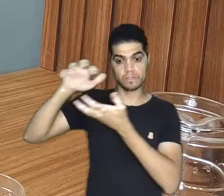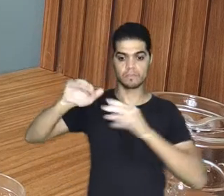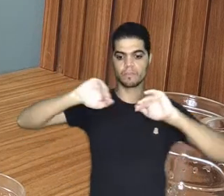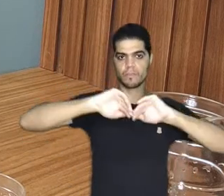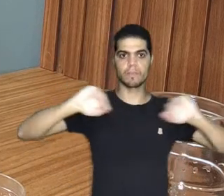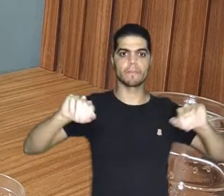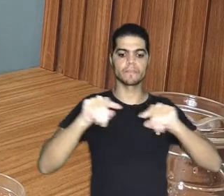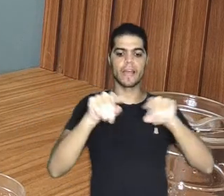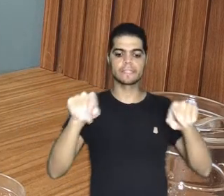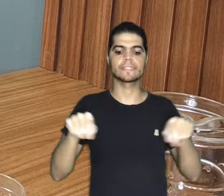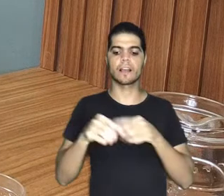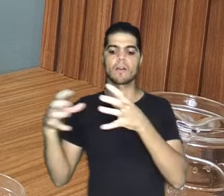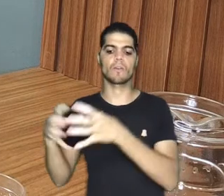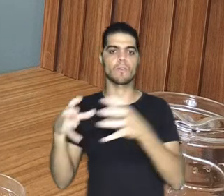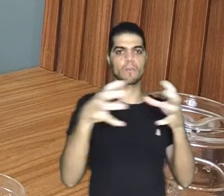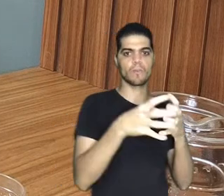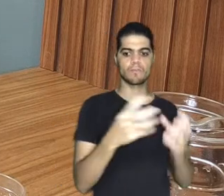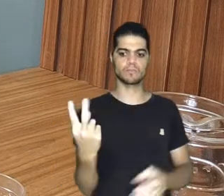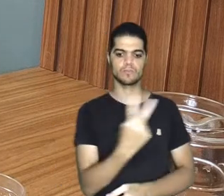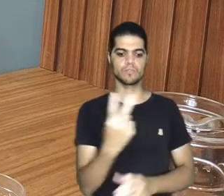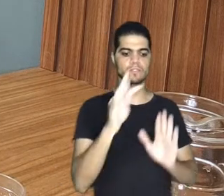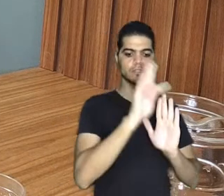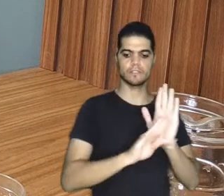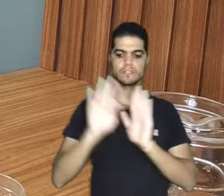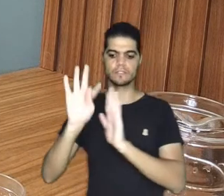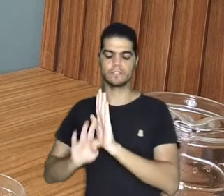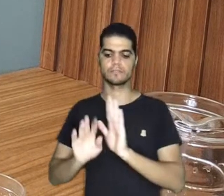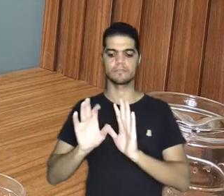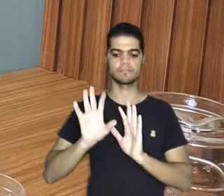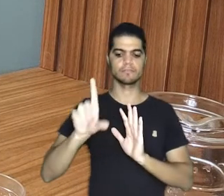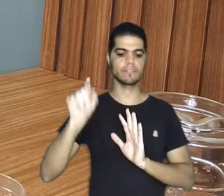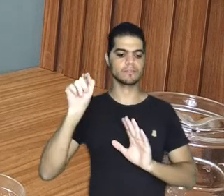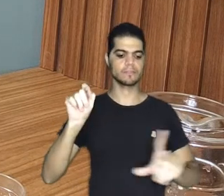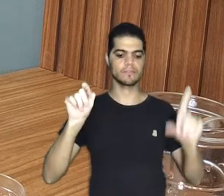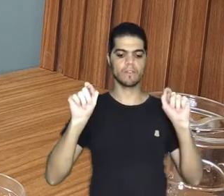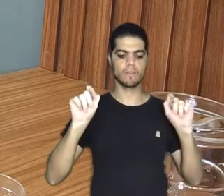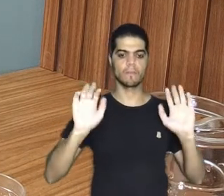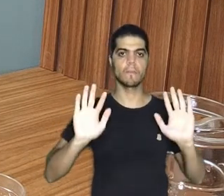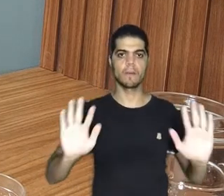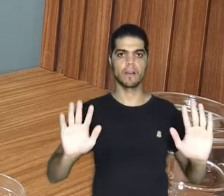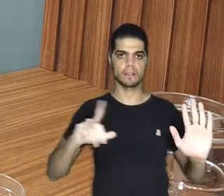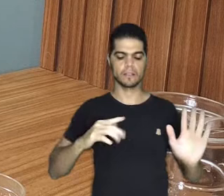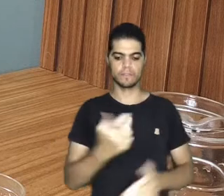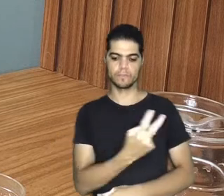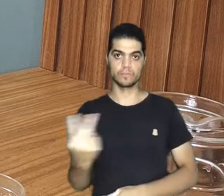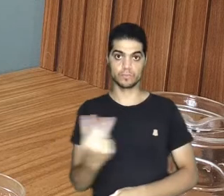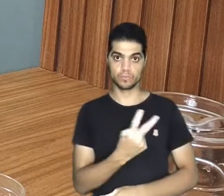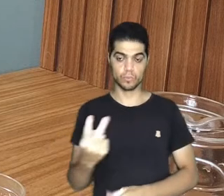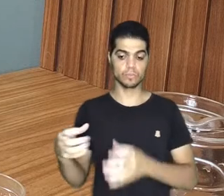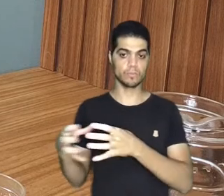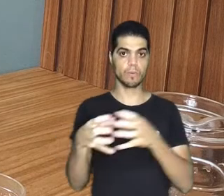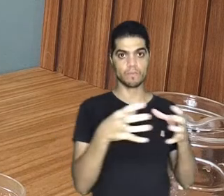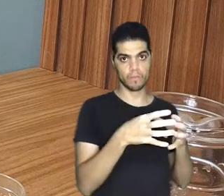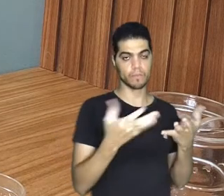um grupo vai ler um texto sobre a independência americana, e o outro sobre a independência, uma independência